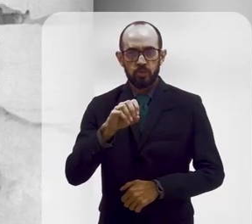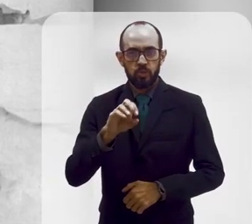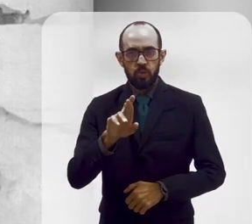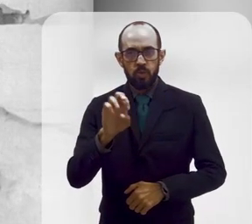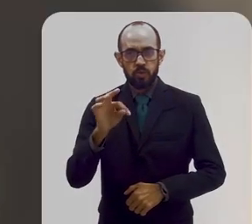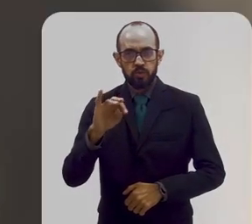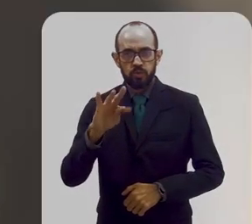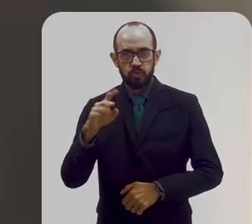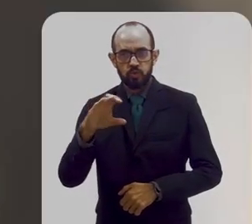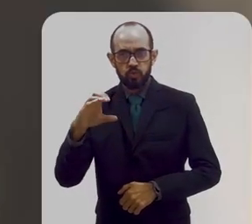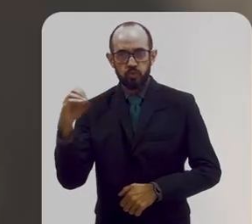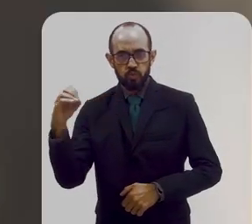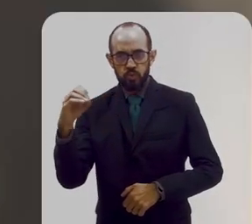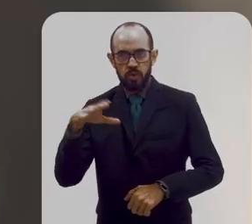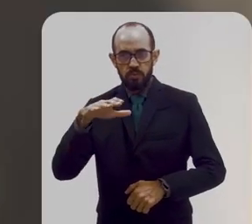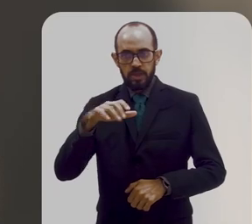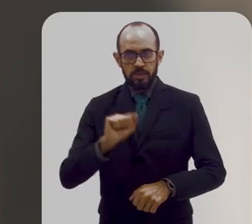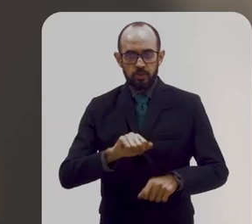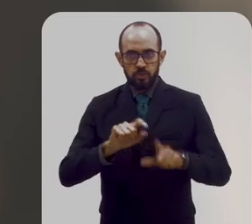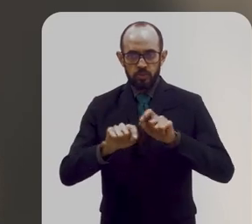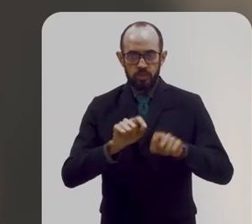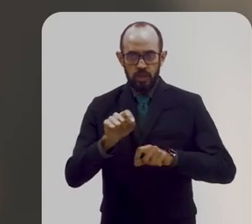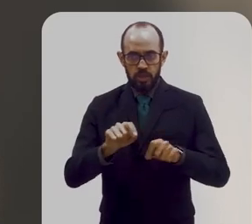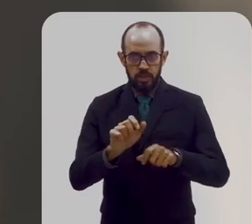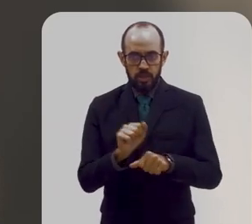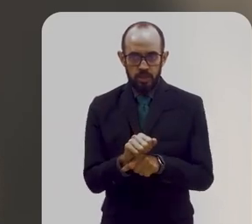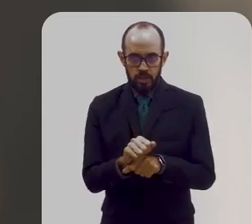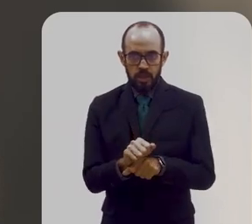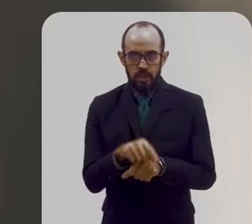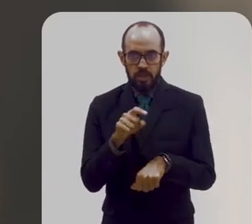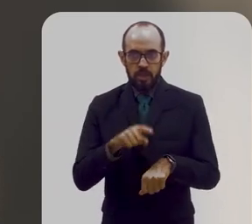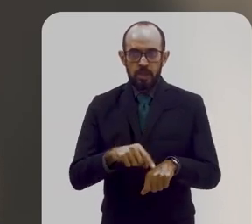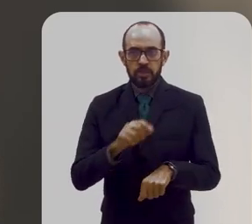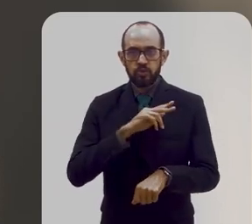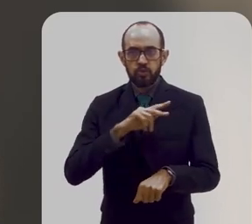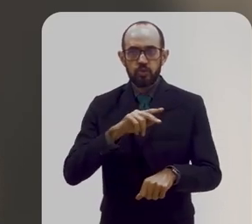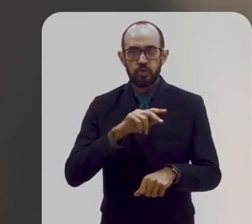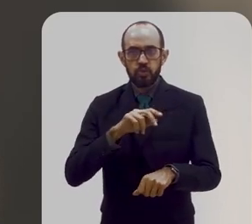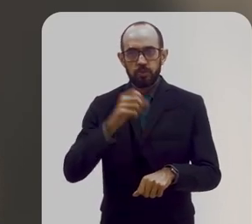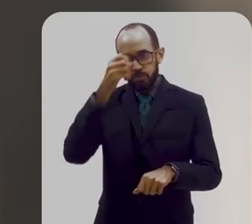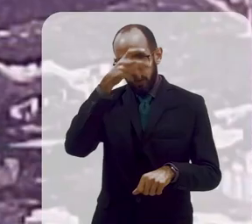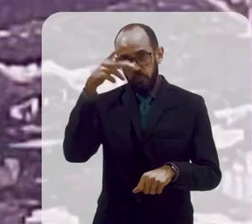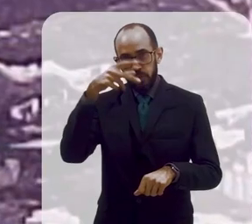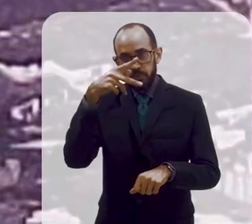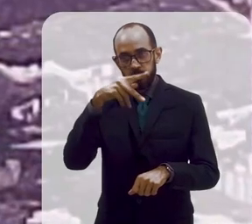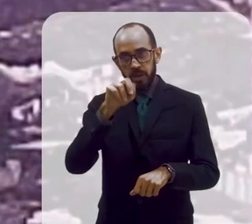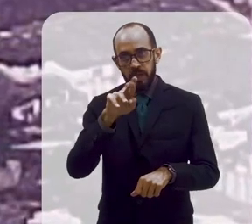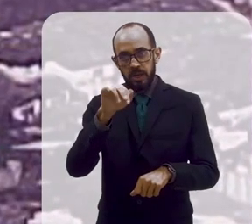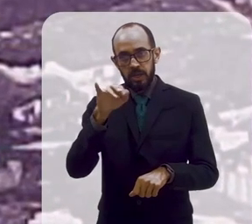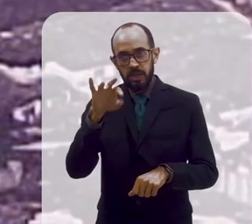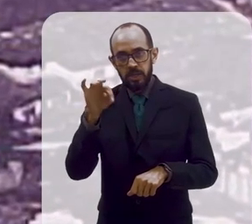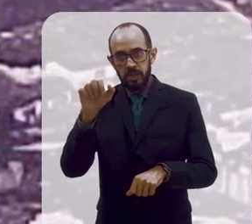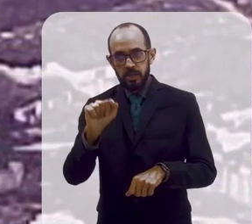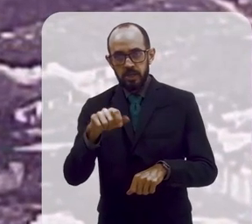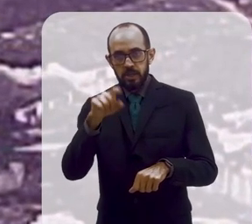prefeitura de Pereira Passos, mas, na verdade, isso ainda é anterior a Pereira Passos. Então, tirar o cabeça de porco, que era um